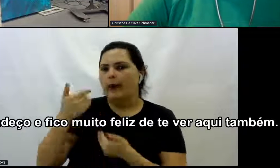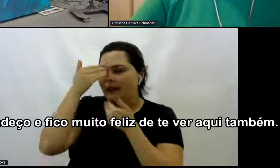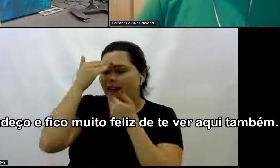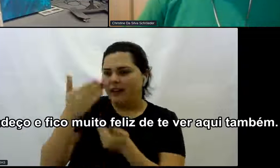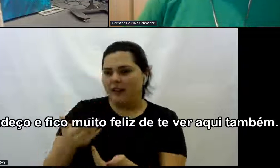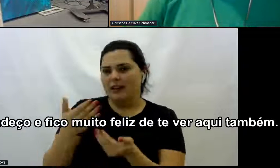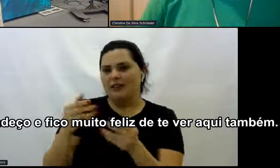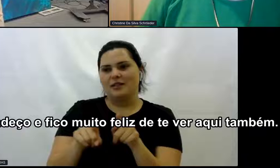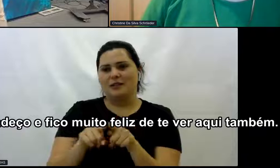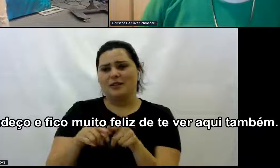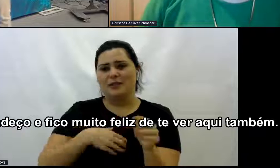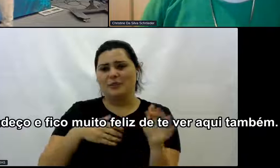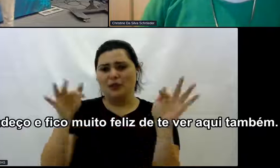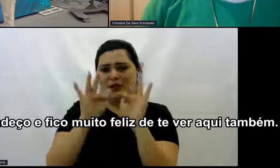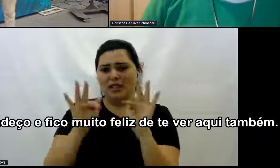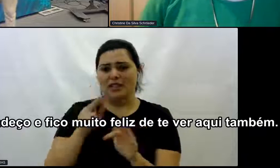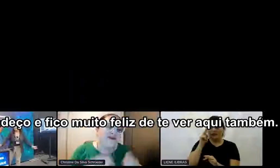feliz De te ver Aqui também Tchau Tchau Tchau Tchau